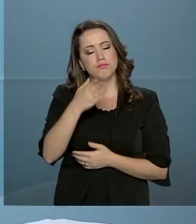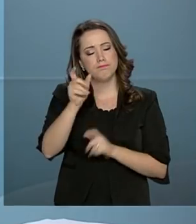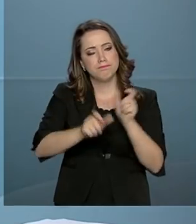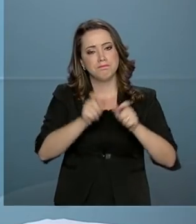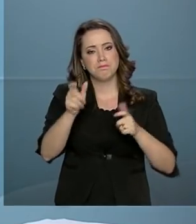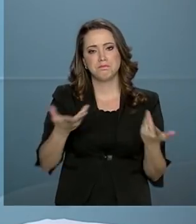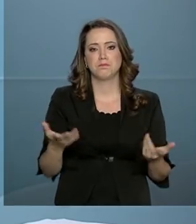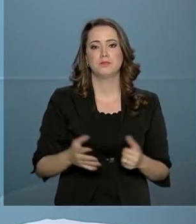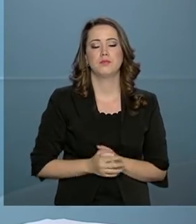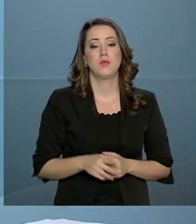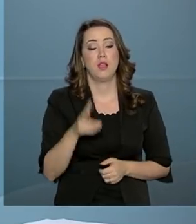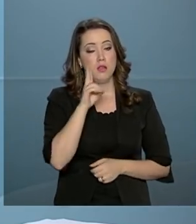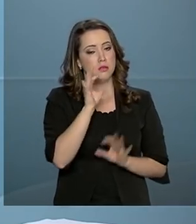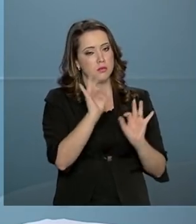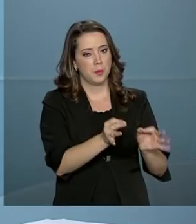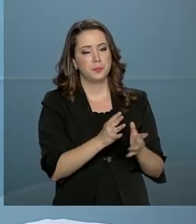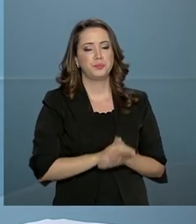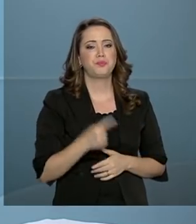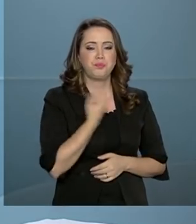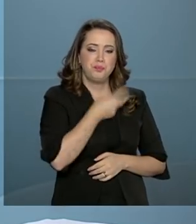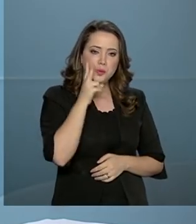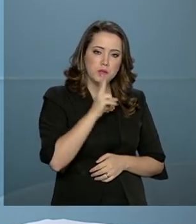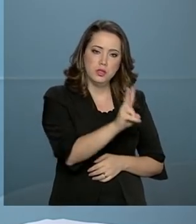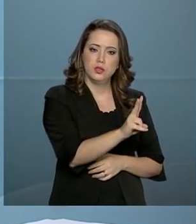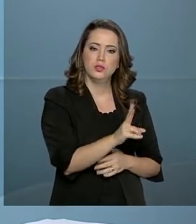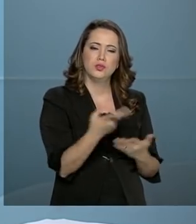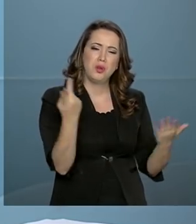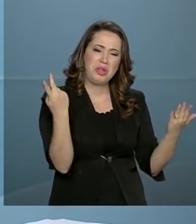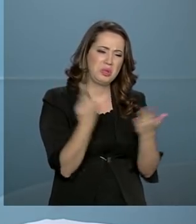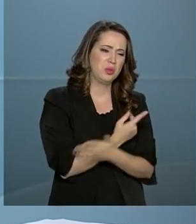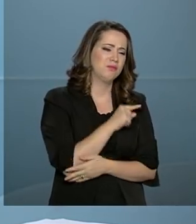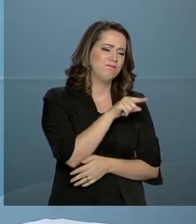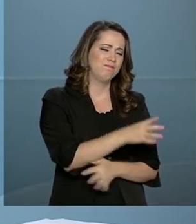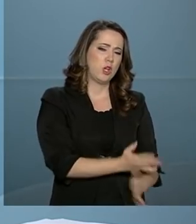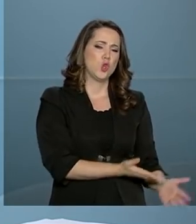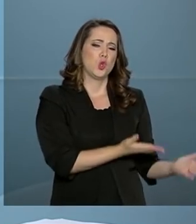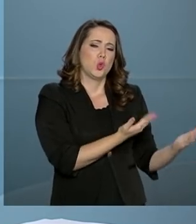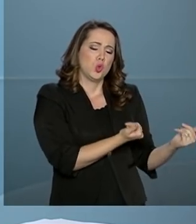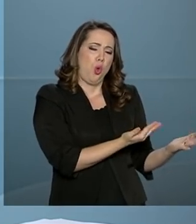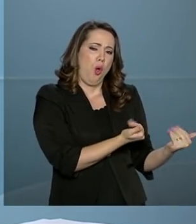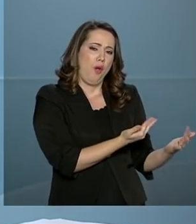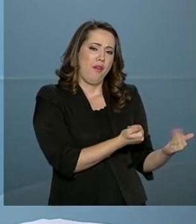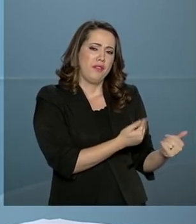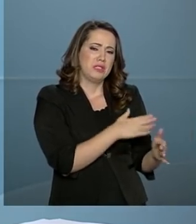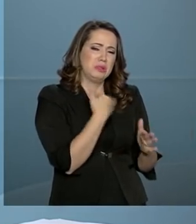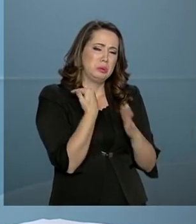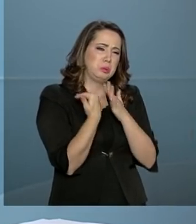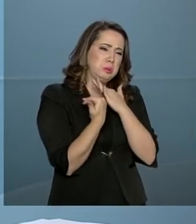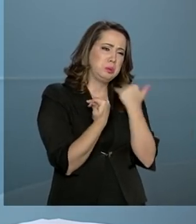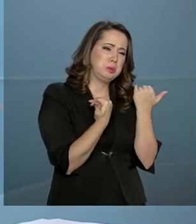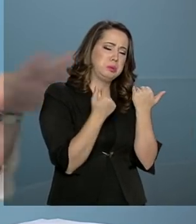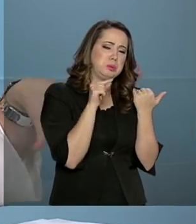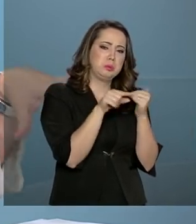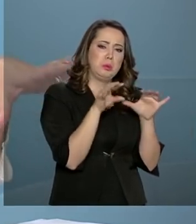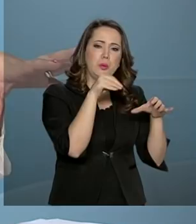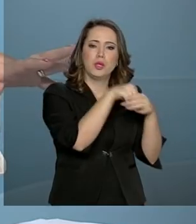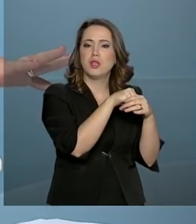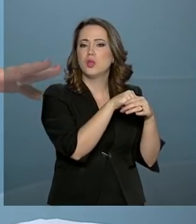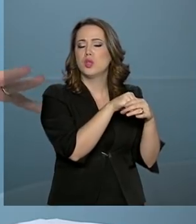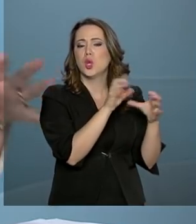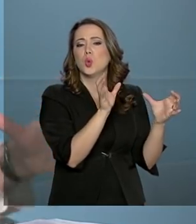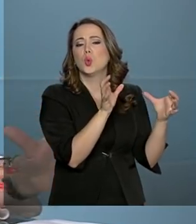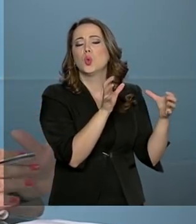Tá certo. Ministra, nós acompanhamos aí aquela trágica morte dos adolescentes no centro de treinamento do Flamengo, que reabriu a discussão aí